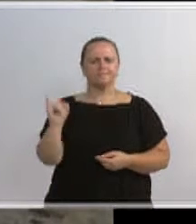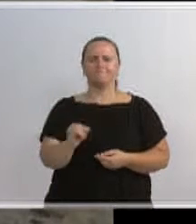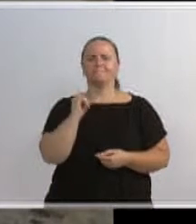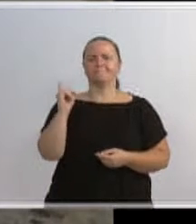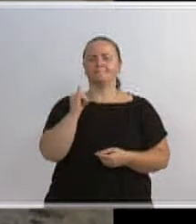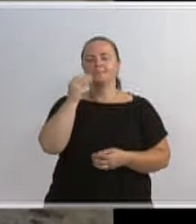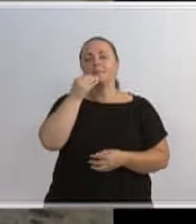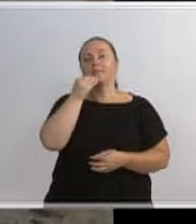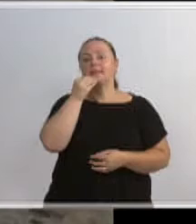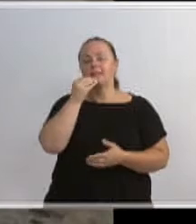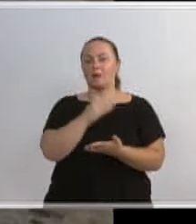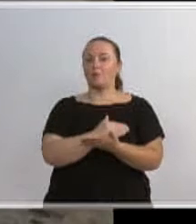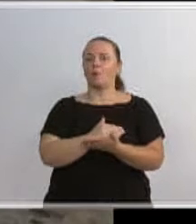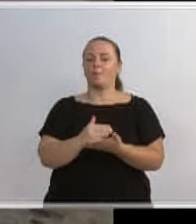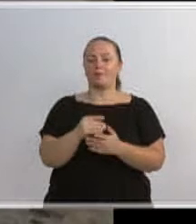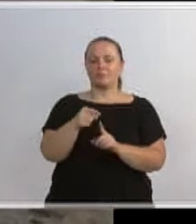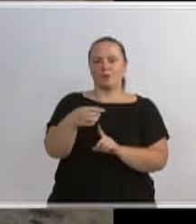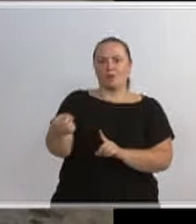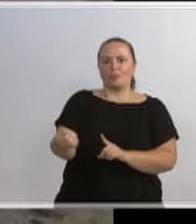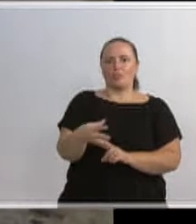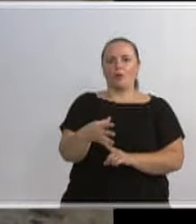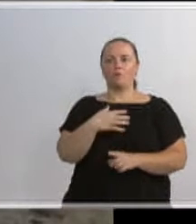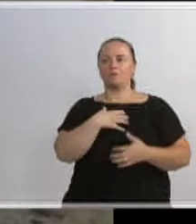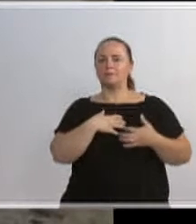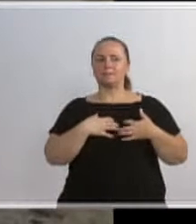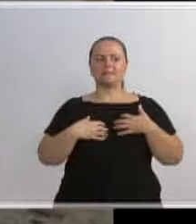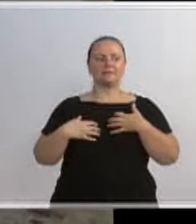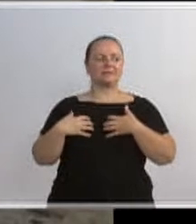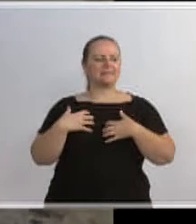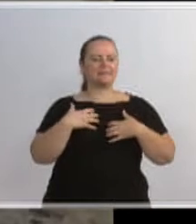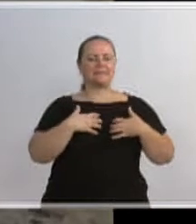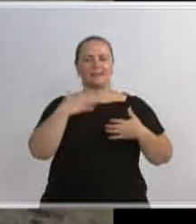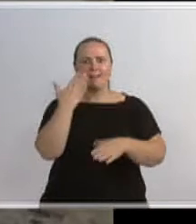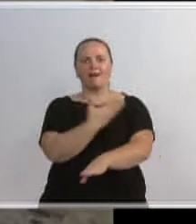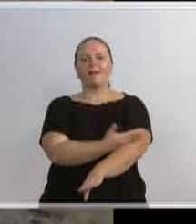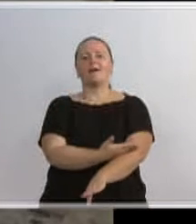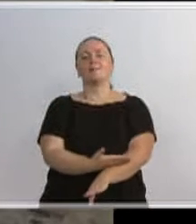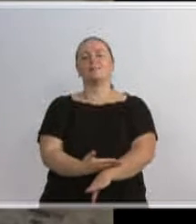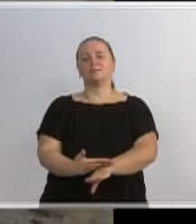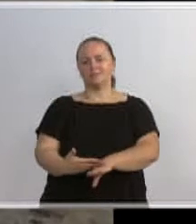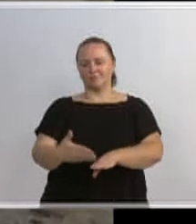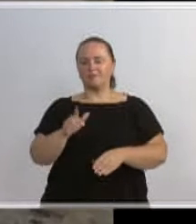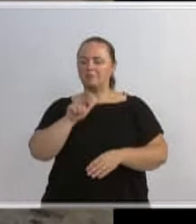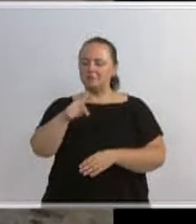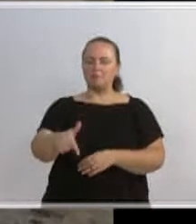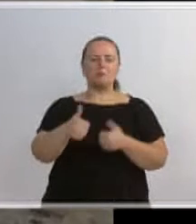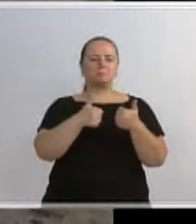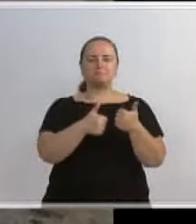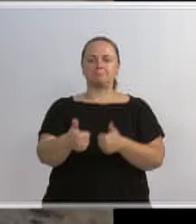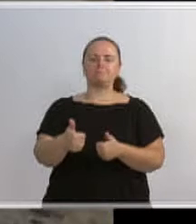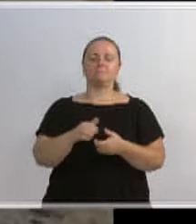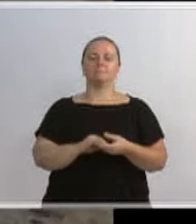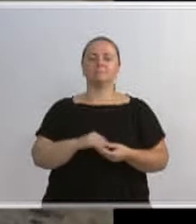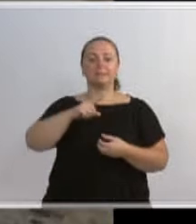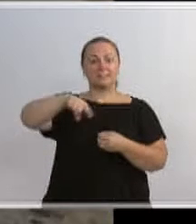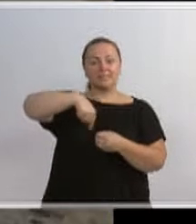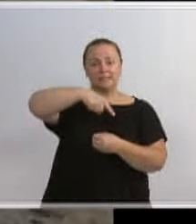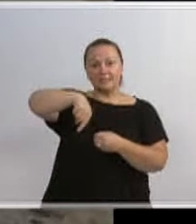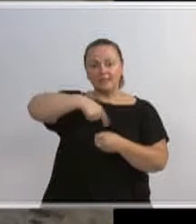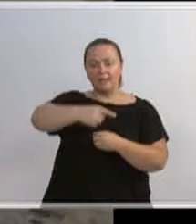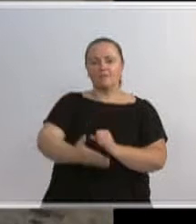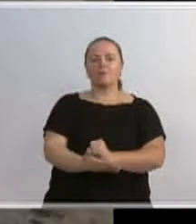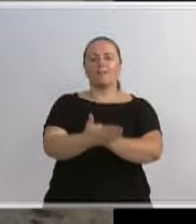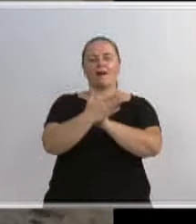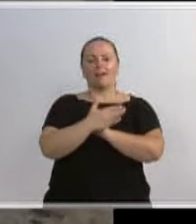Claro que, no começo, tudo que é novo causa um certo transtorno, até para se adaptar. Mas eu acredito que esse trevo vai vir a trazer uma